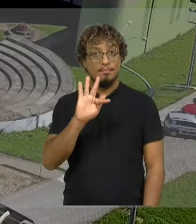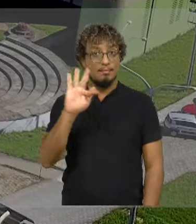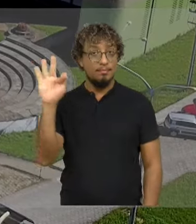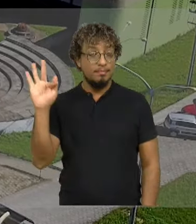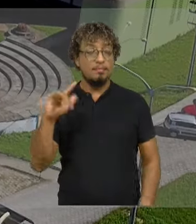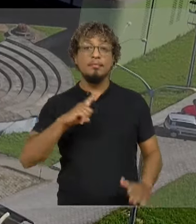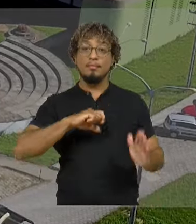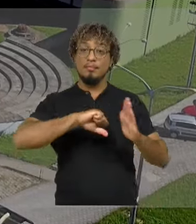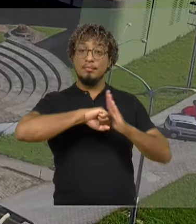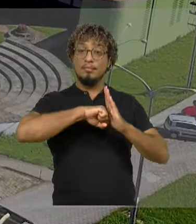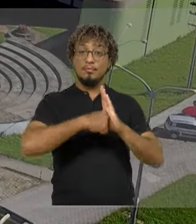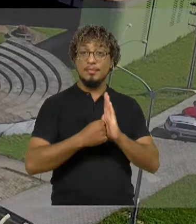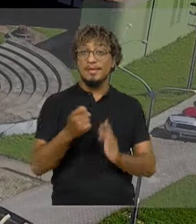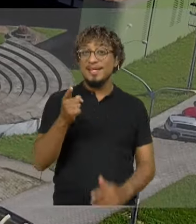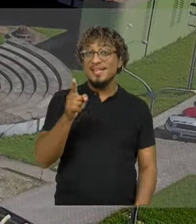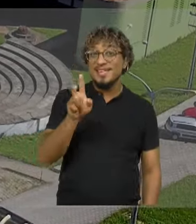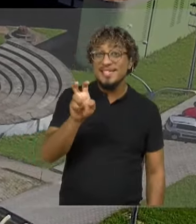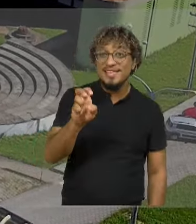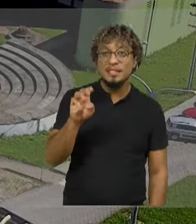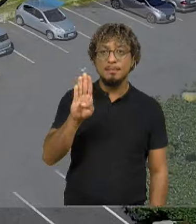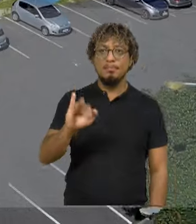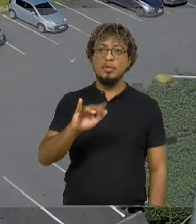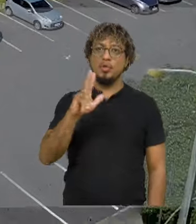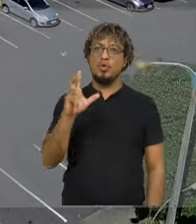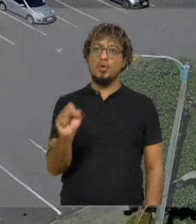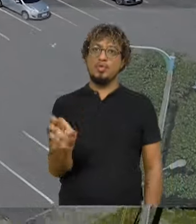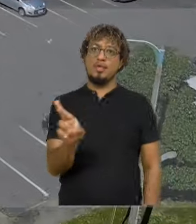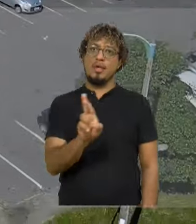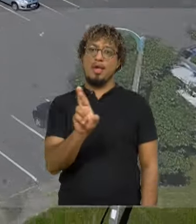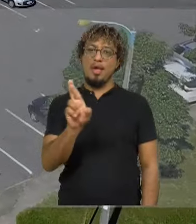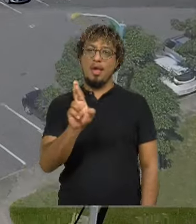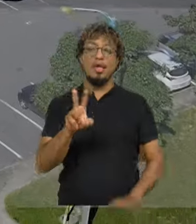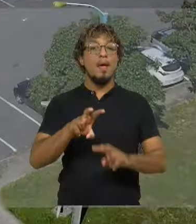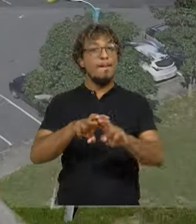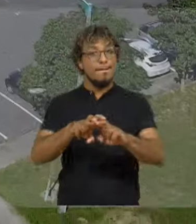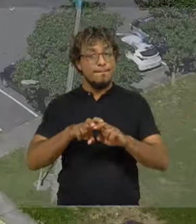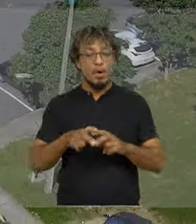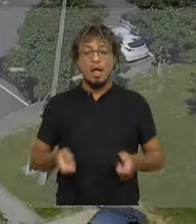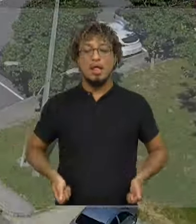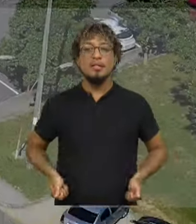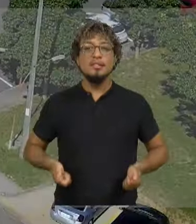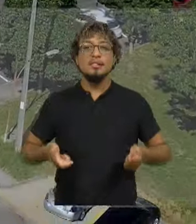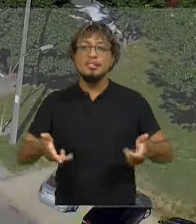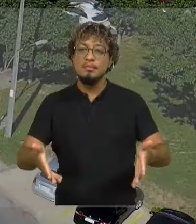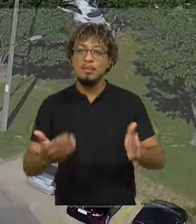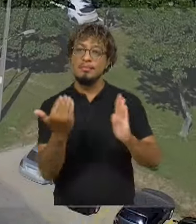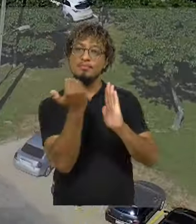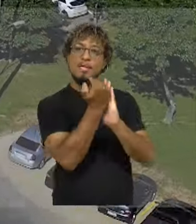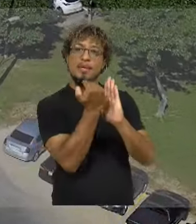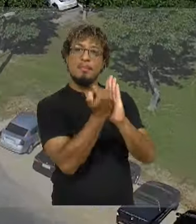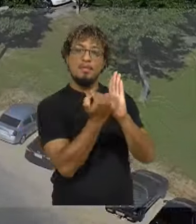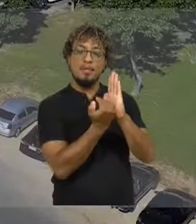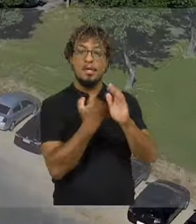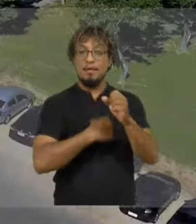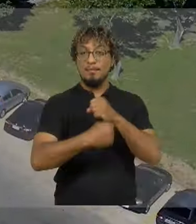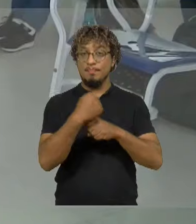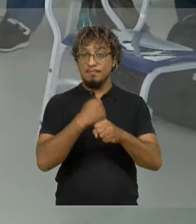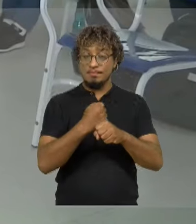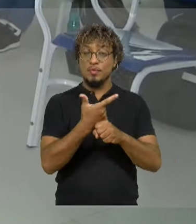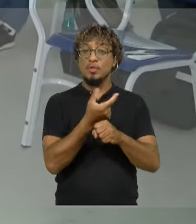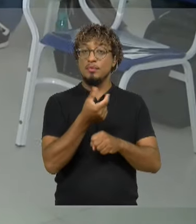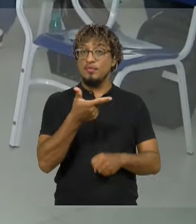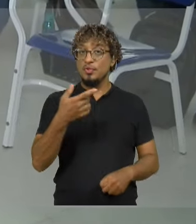Foram bloqueados R$ 15 bilhões, referentes às despesas discricionárias do orçamento de 2024.